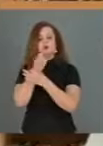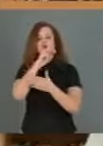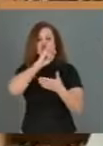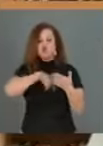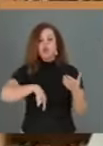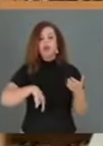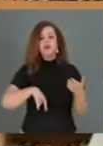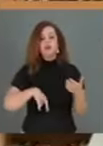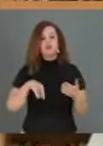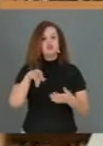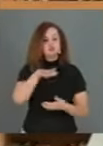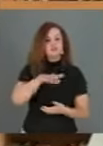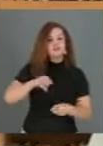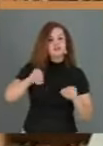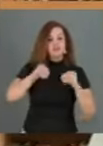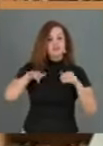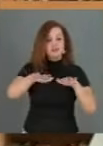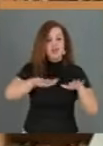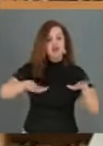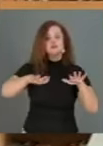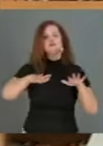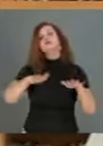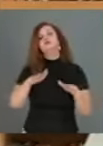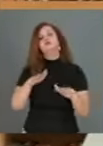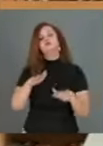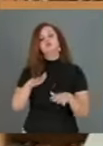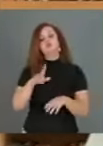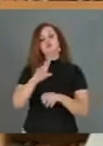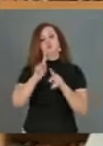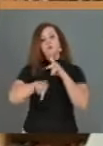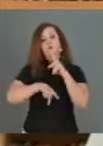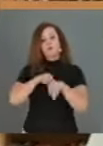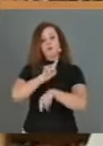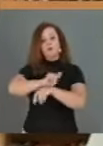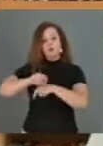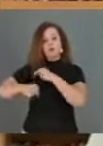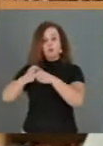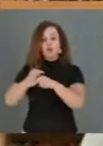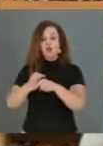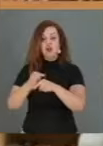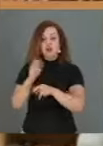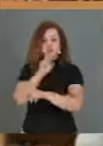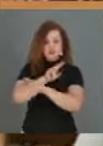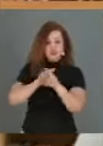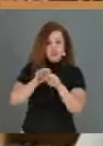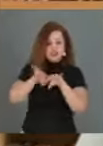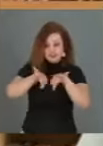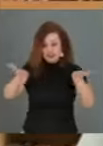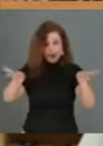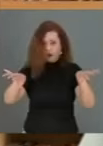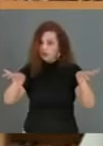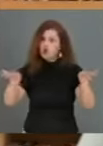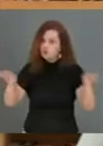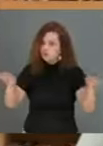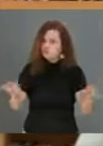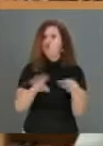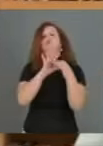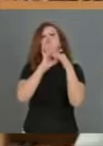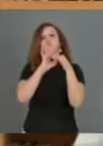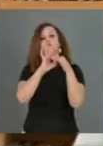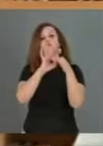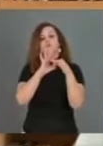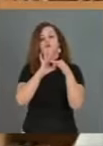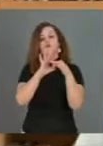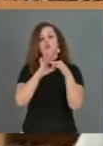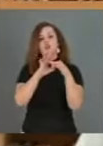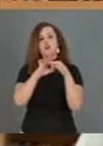das terras do povo que não mora. Diversidade não se separa, ela junta. A